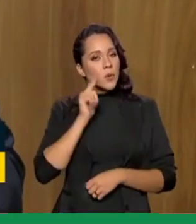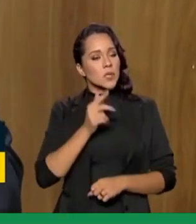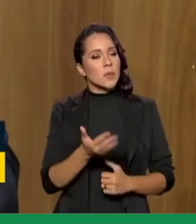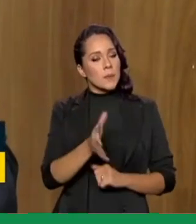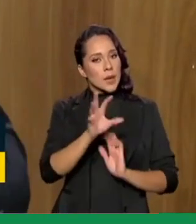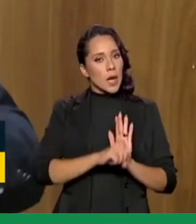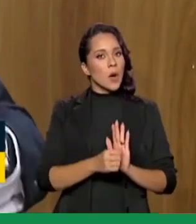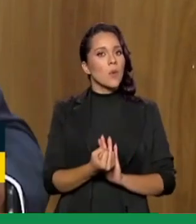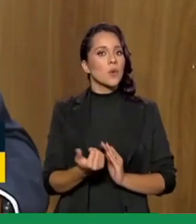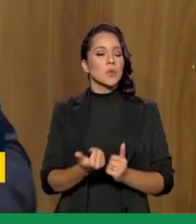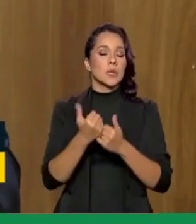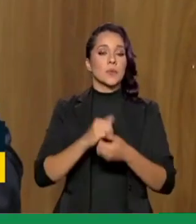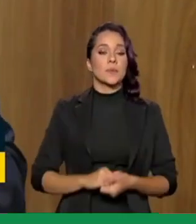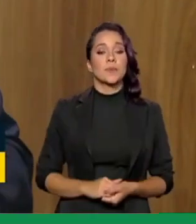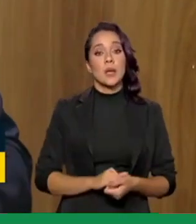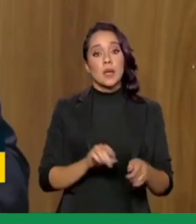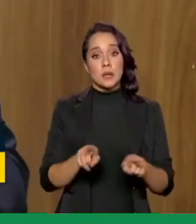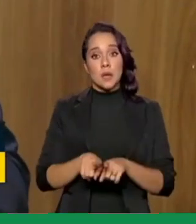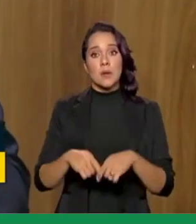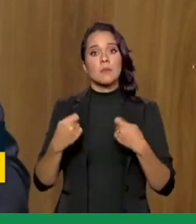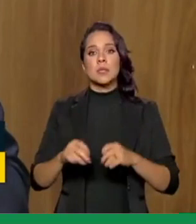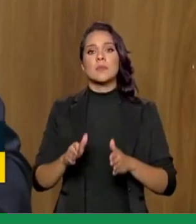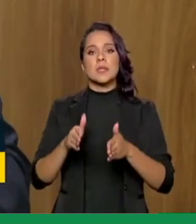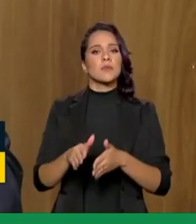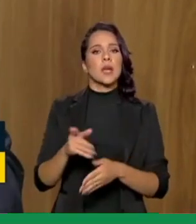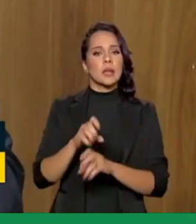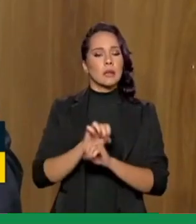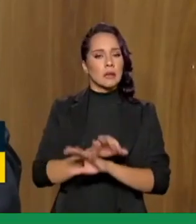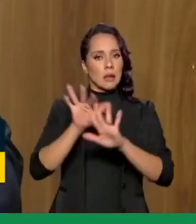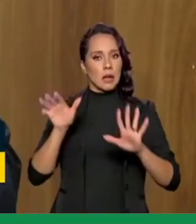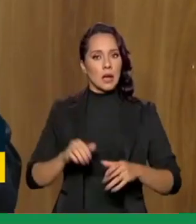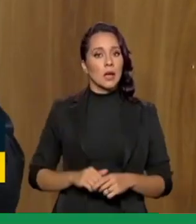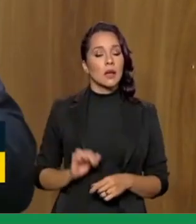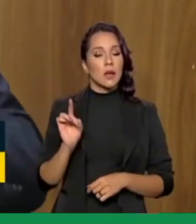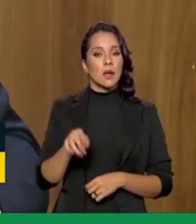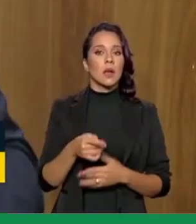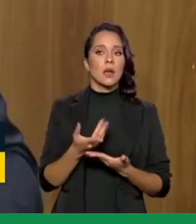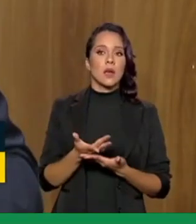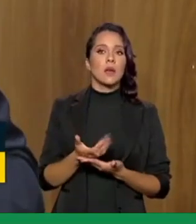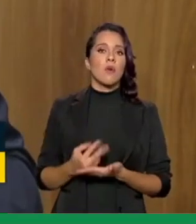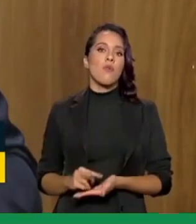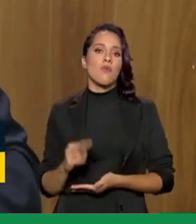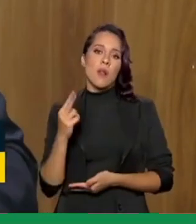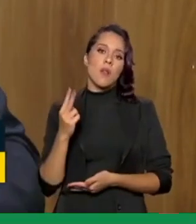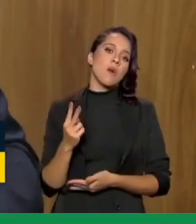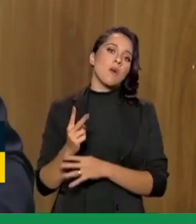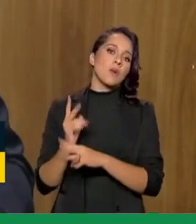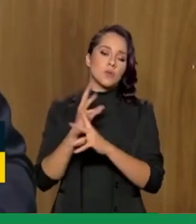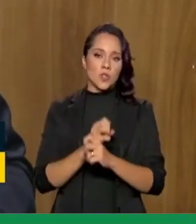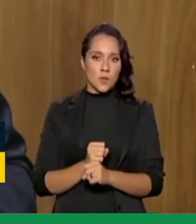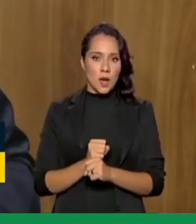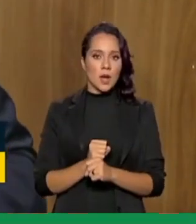auxílio, para além disso, tem que ser especificado de maneira clara o custo efetivo total